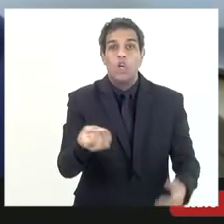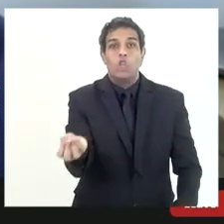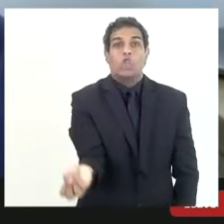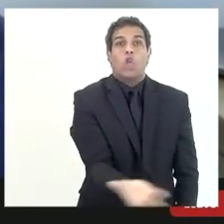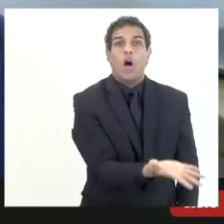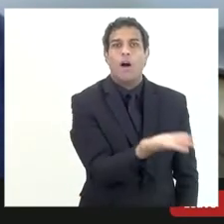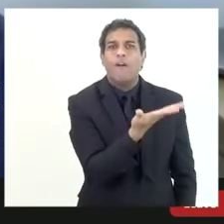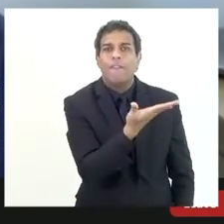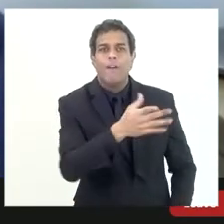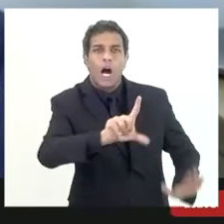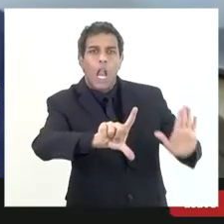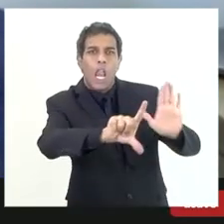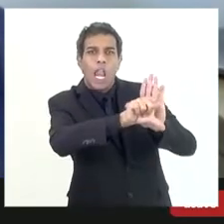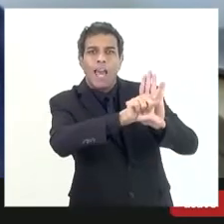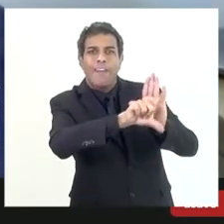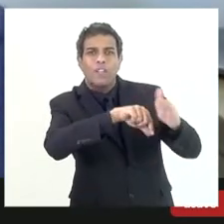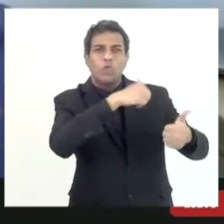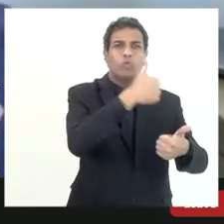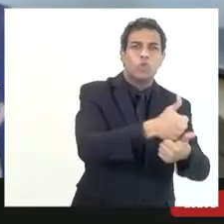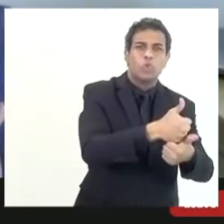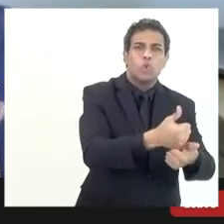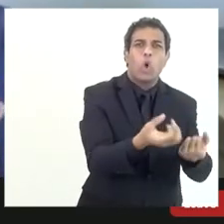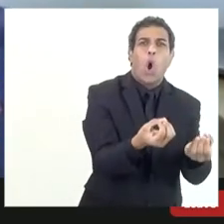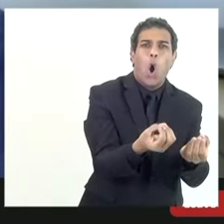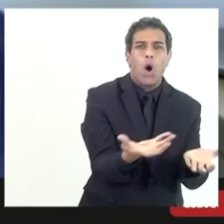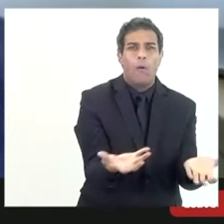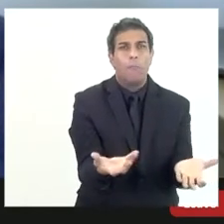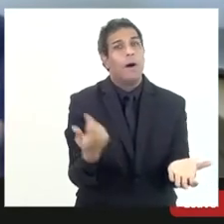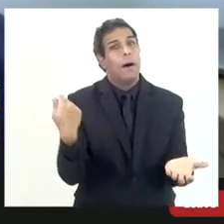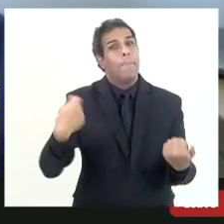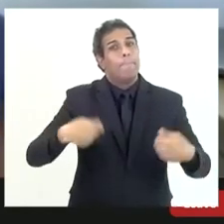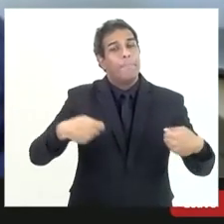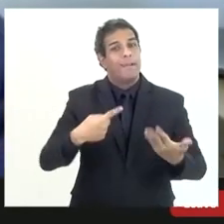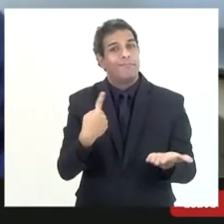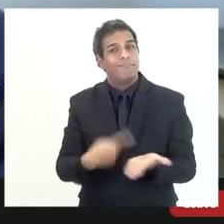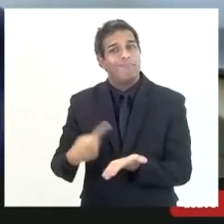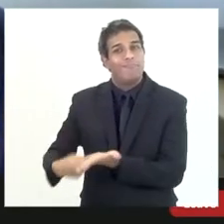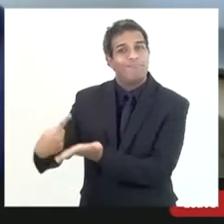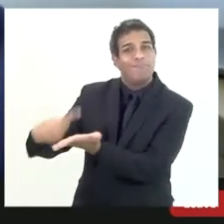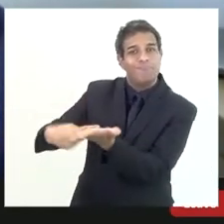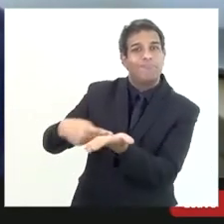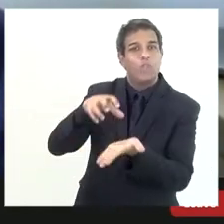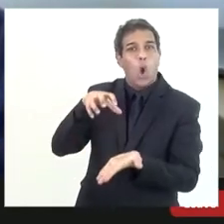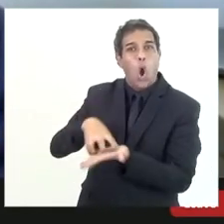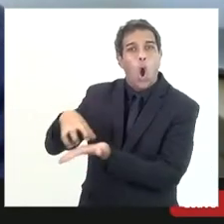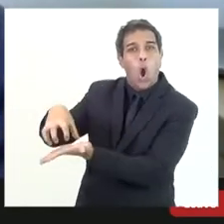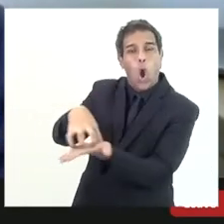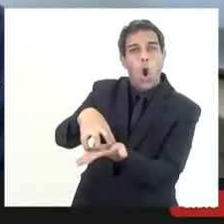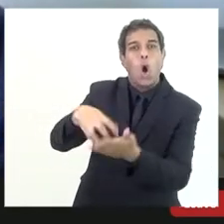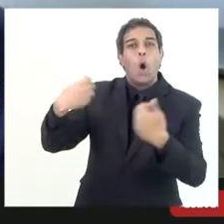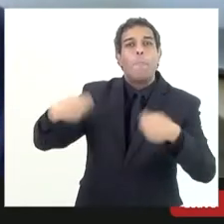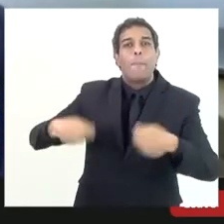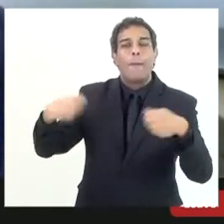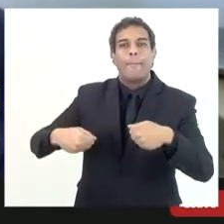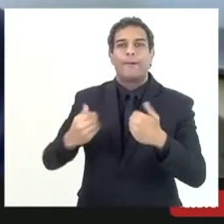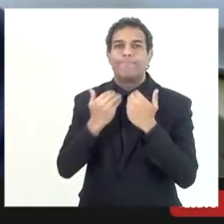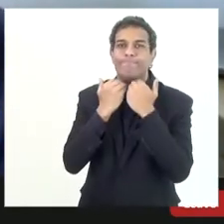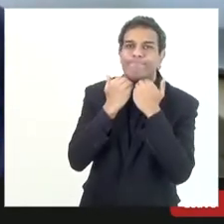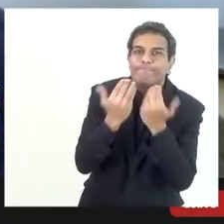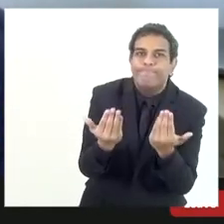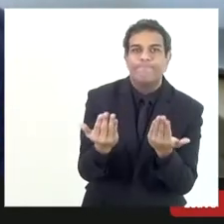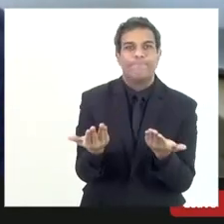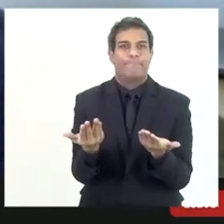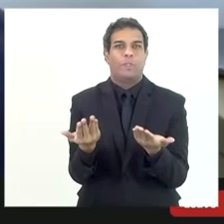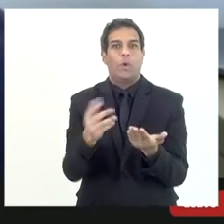transação tributária é necessário que tenha esse acordo para que não tenha o possível vício